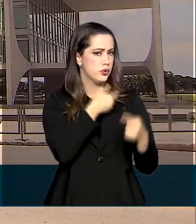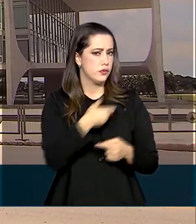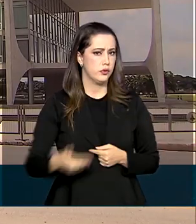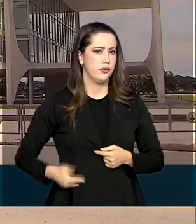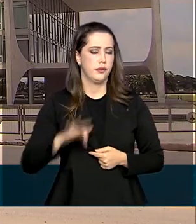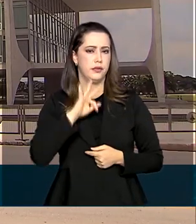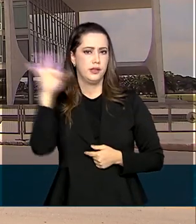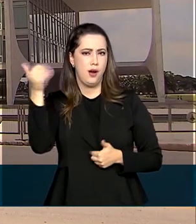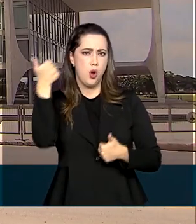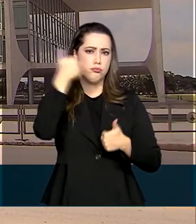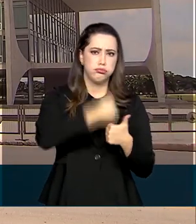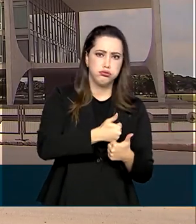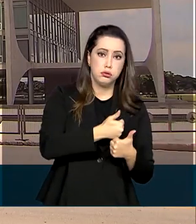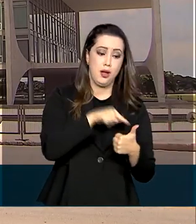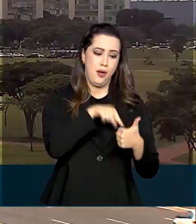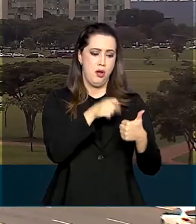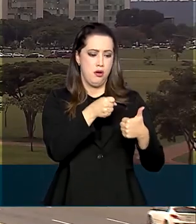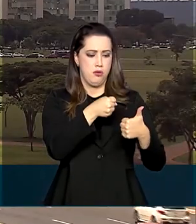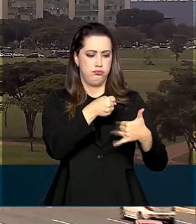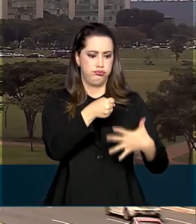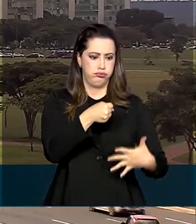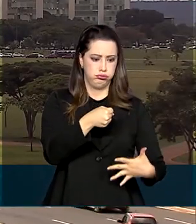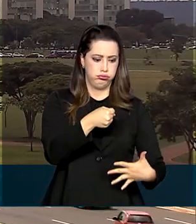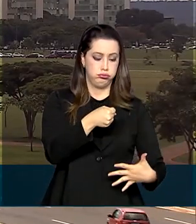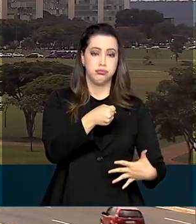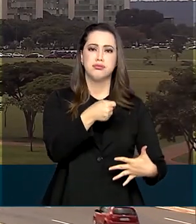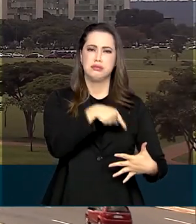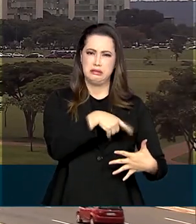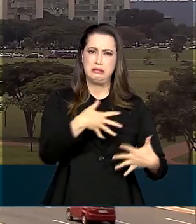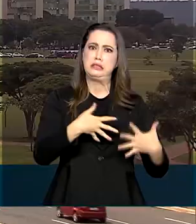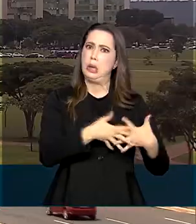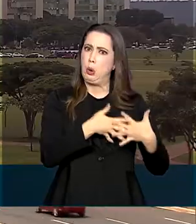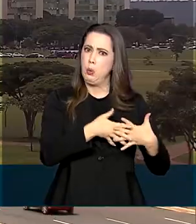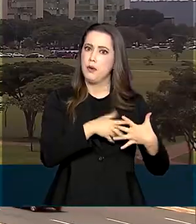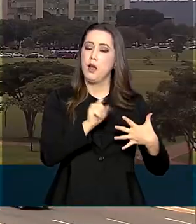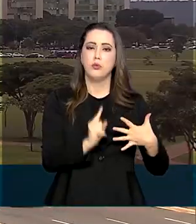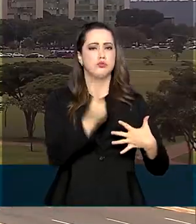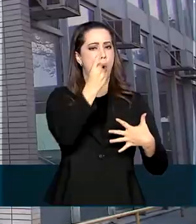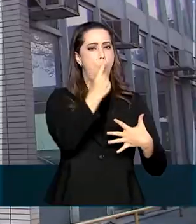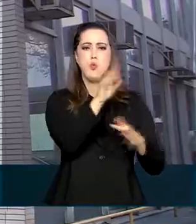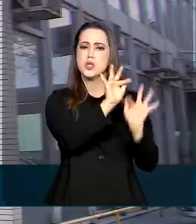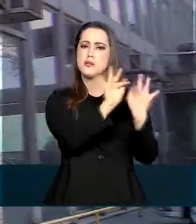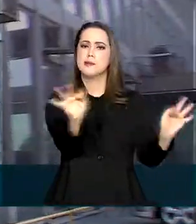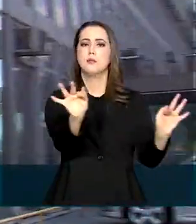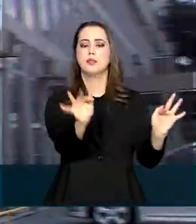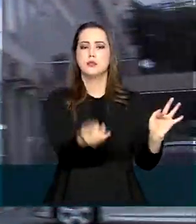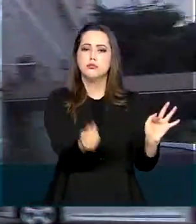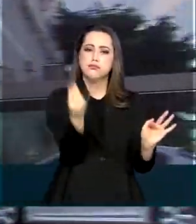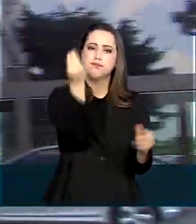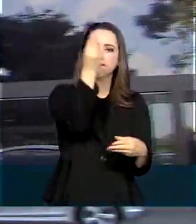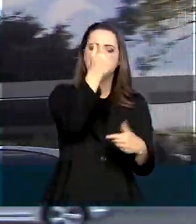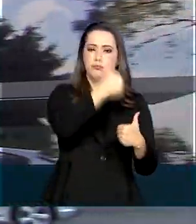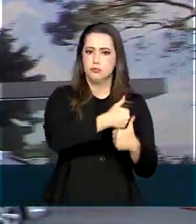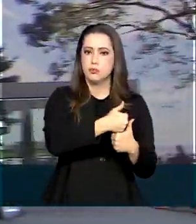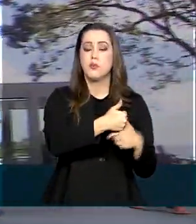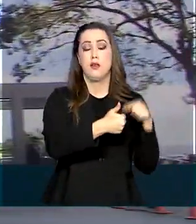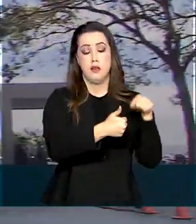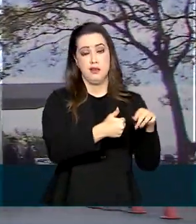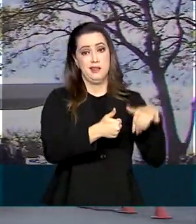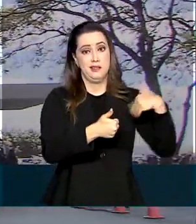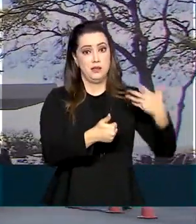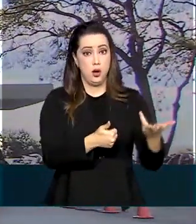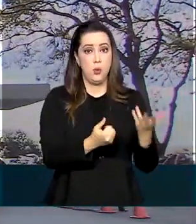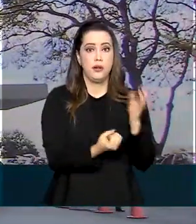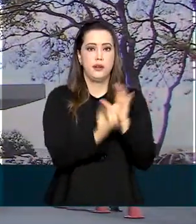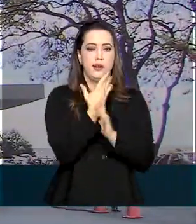substituir o atual modelo, que é caro e complexo, por mecanismos modernos e mais eficazes, e assim